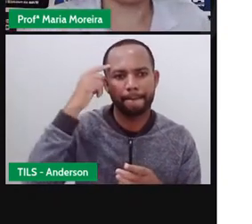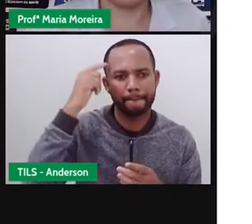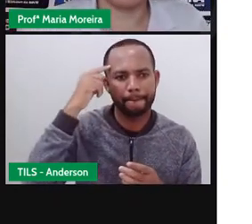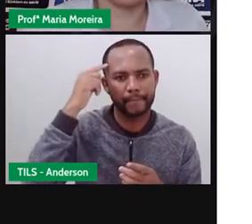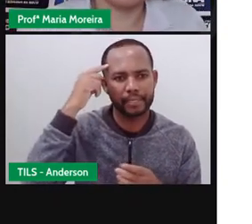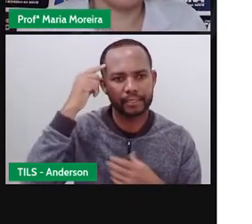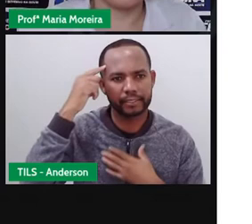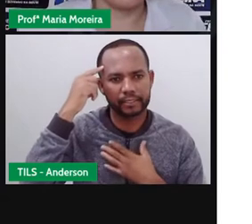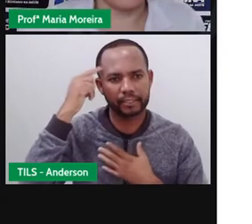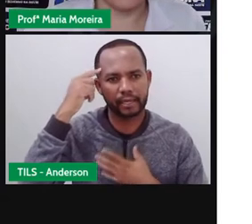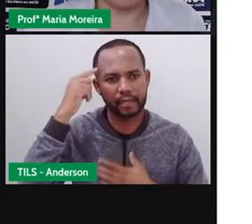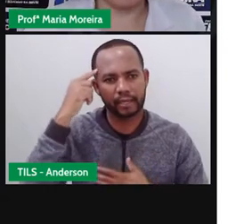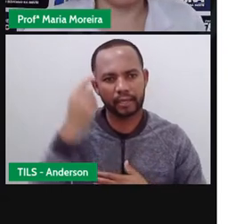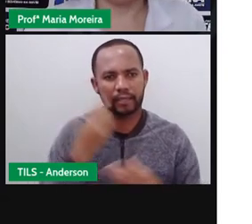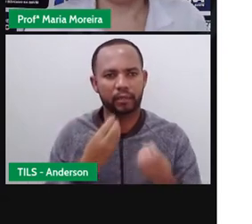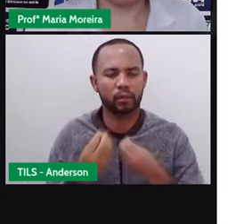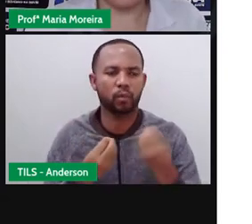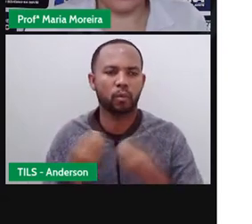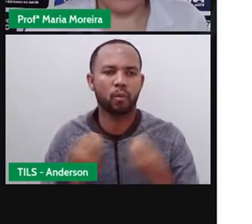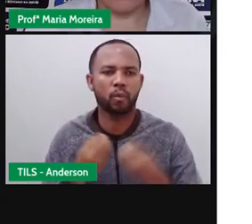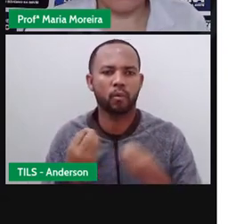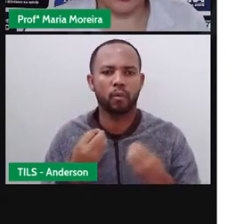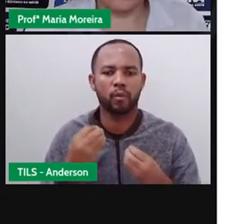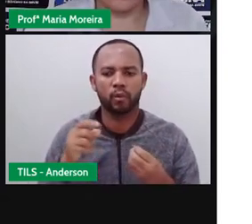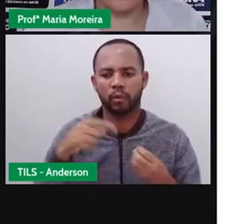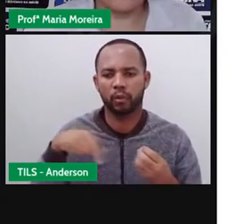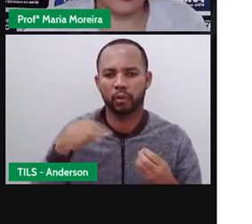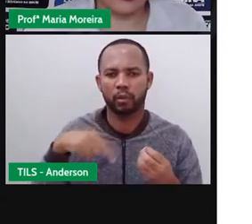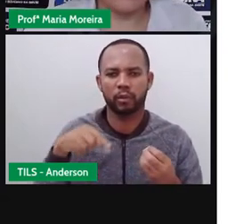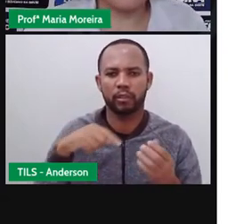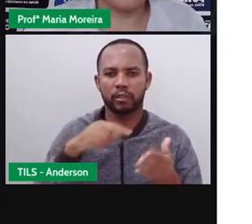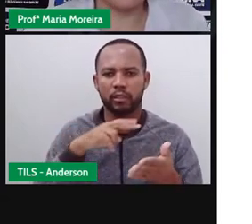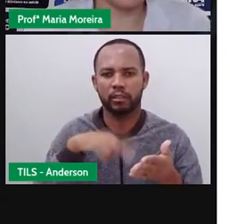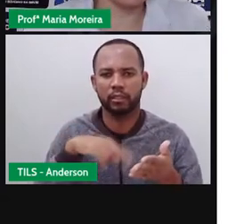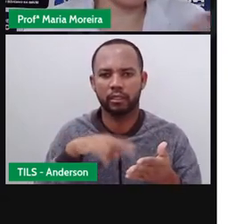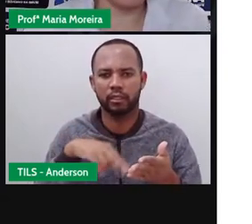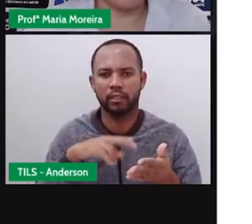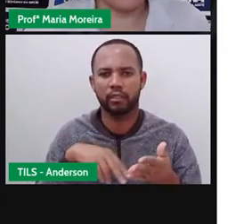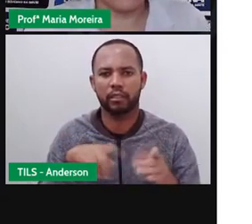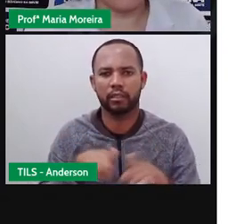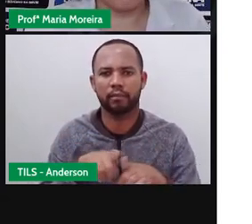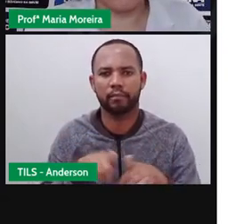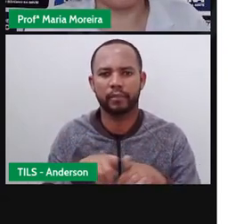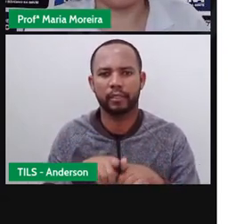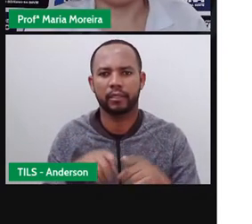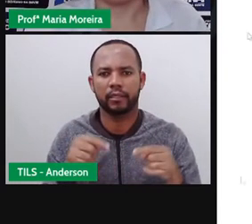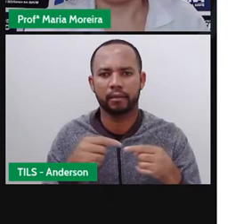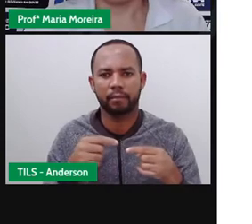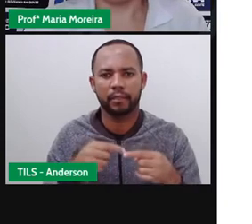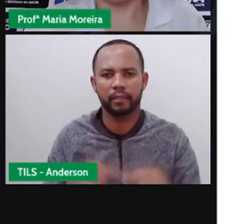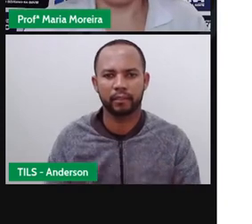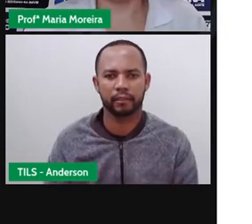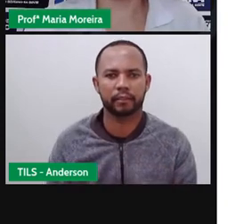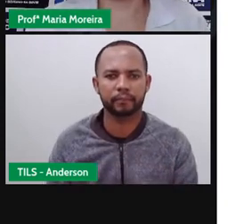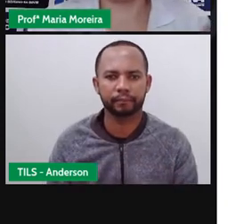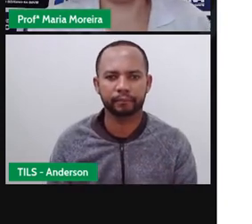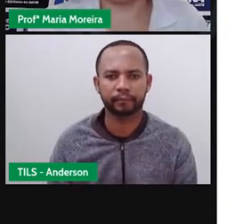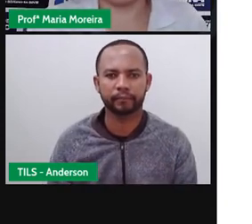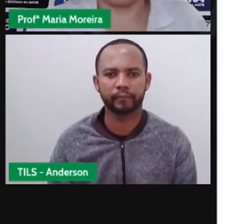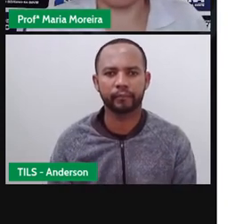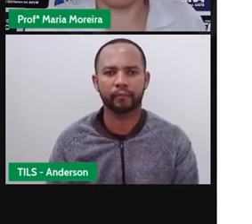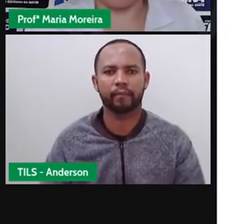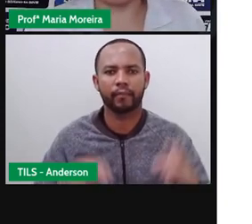sobre aquilo que a gente acabou de ler, né? Que essa uma das grandes funções aí da fábula. Bom, as